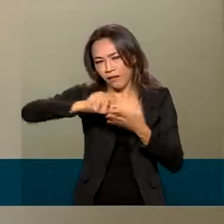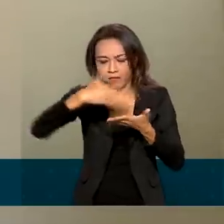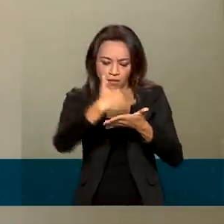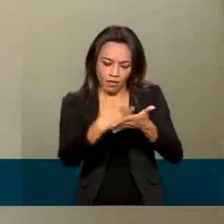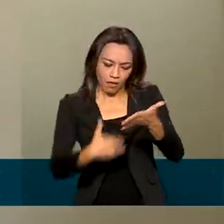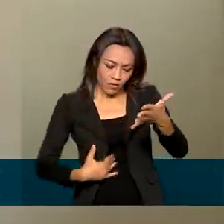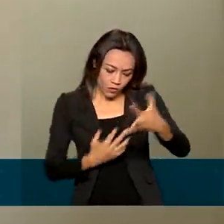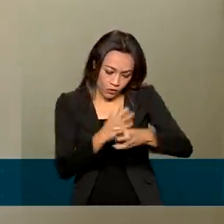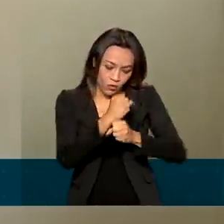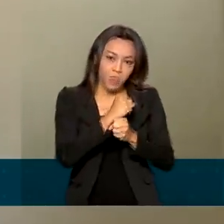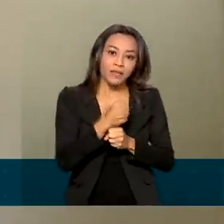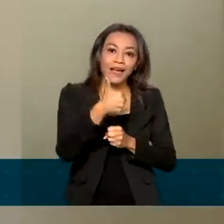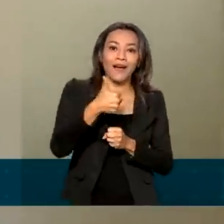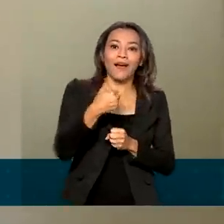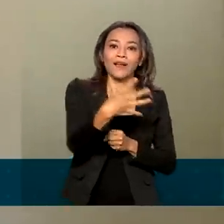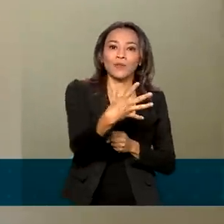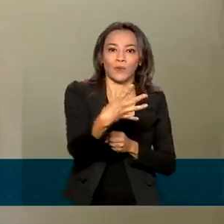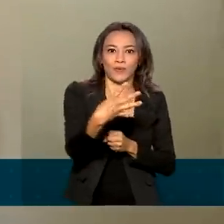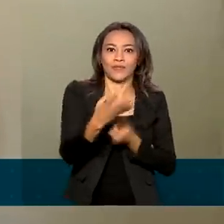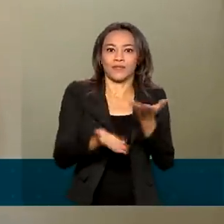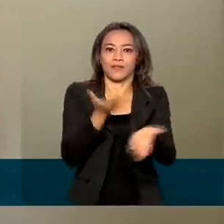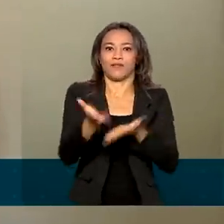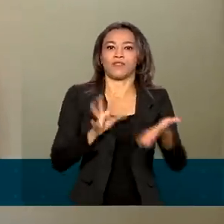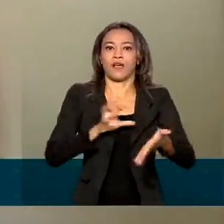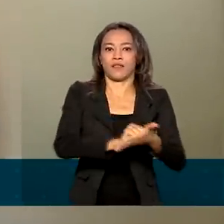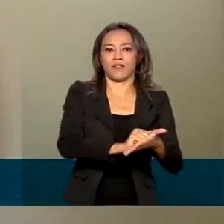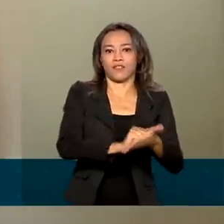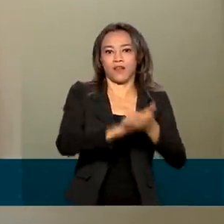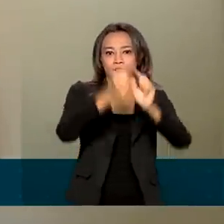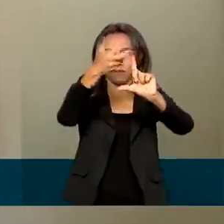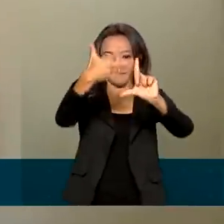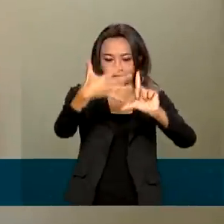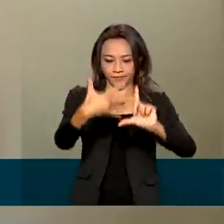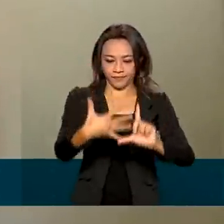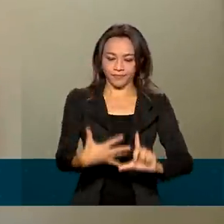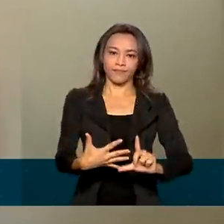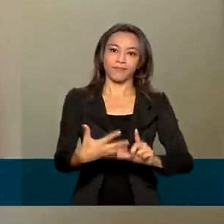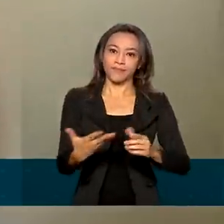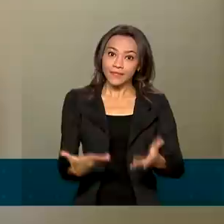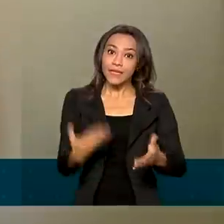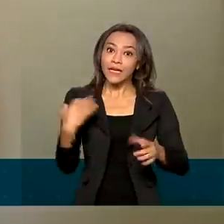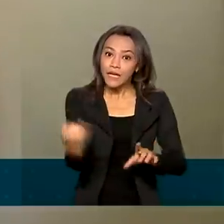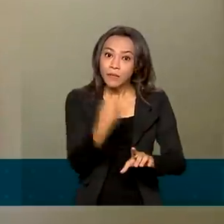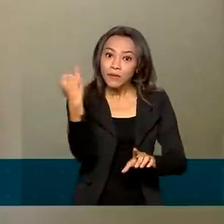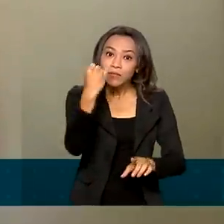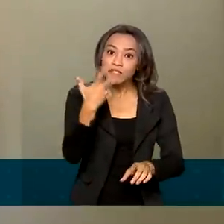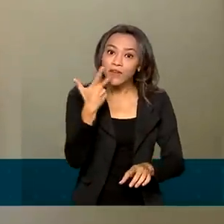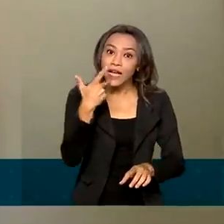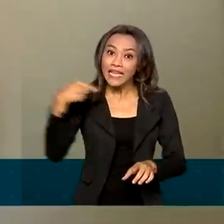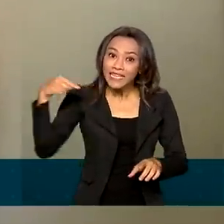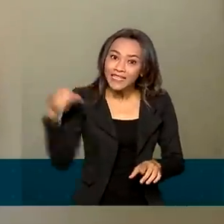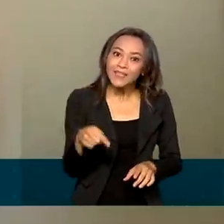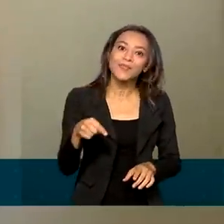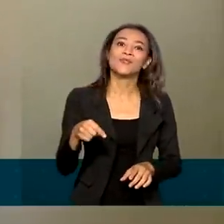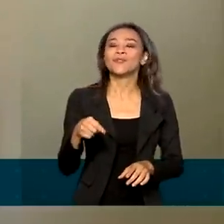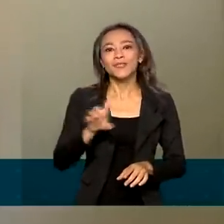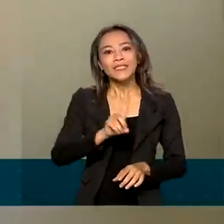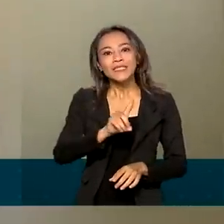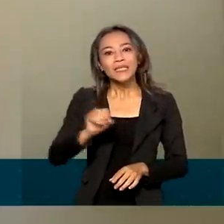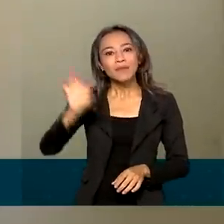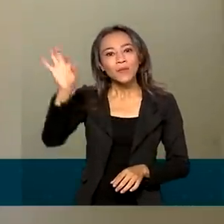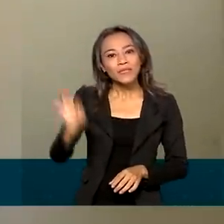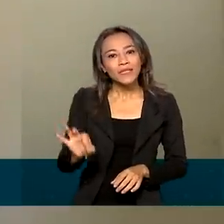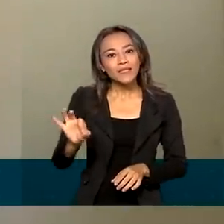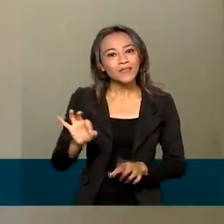14 serviços já cadastrados no Balcão Digital. Importante dizer que esse marco nos coloca com 100% das